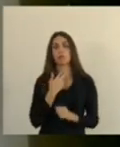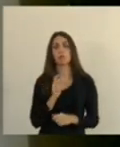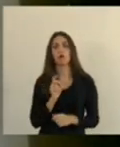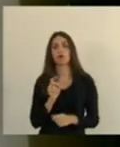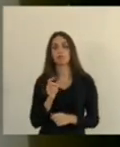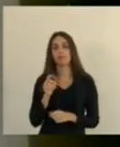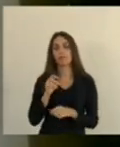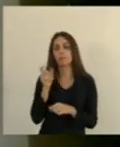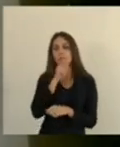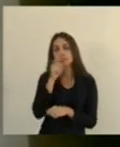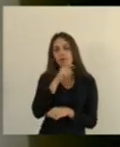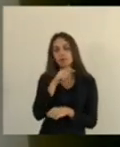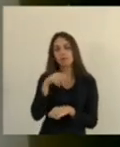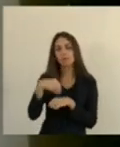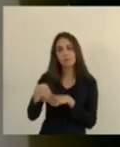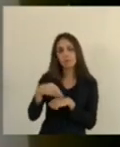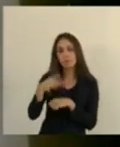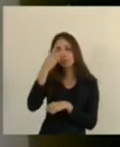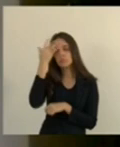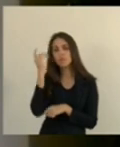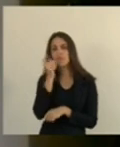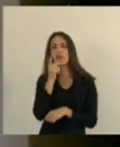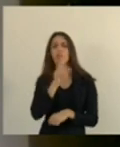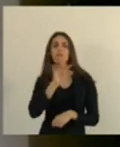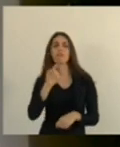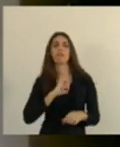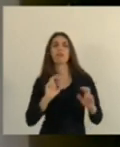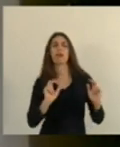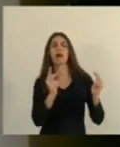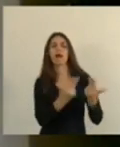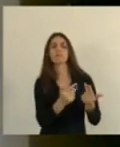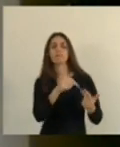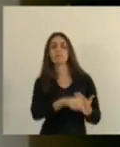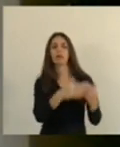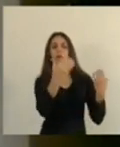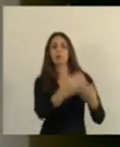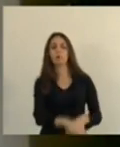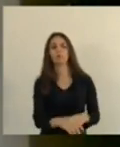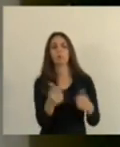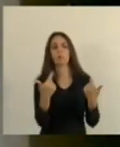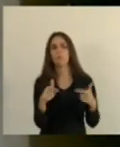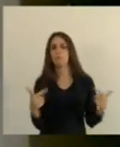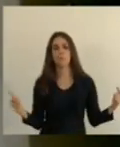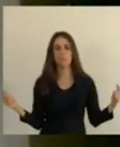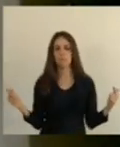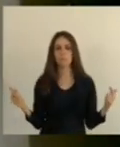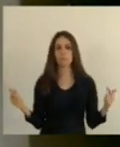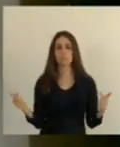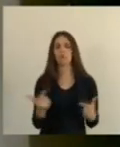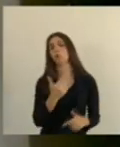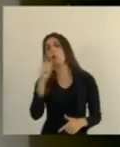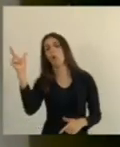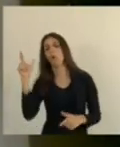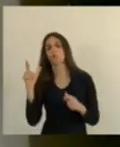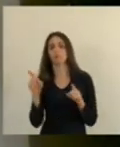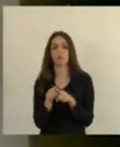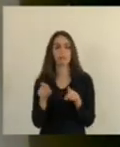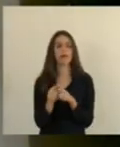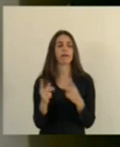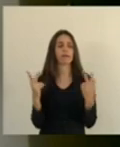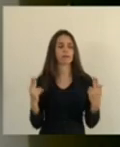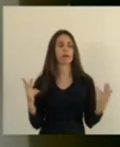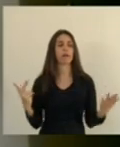concurso na assembleia quando não existe esse concurso e até em outros órgãos que é comum